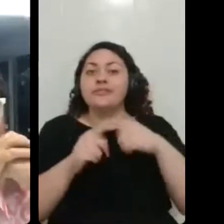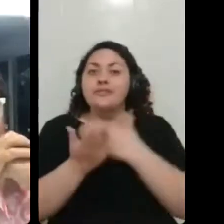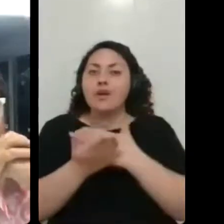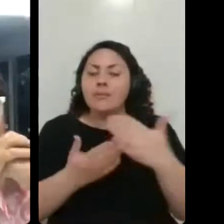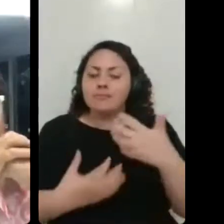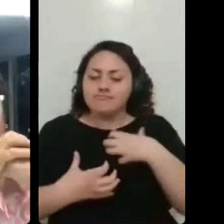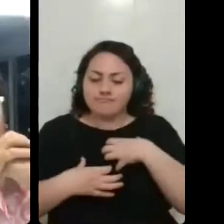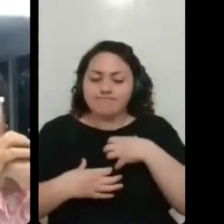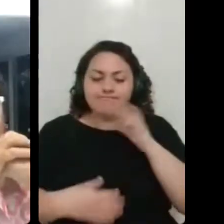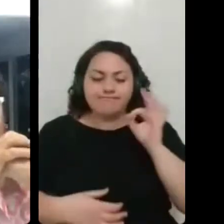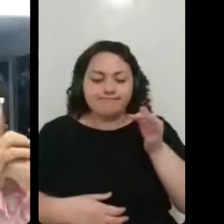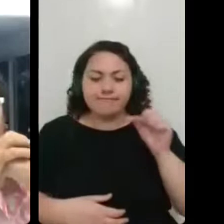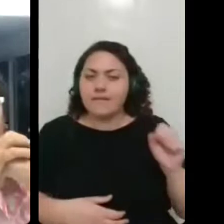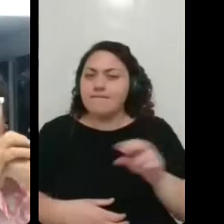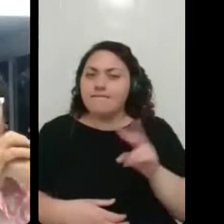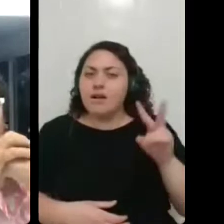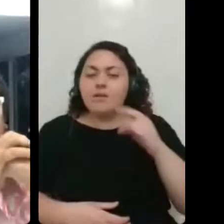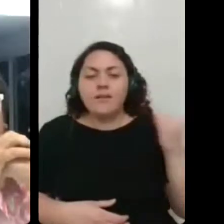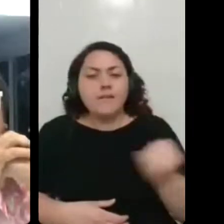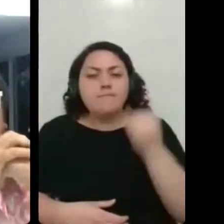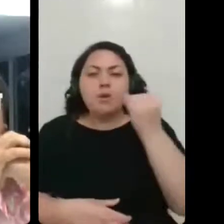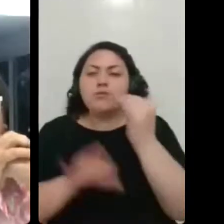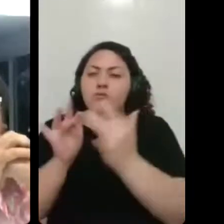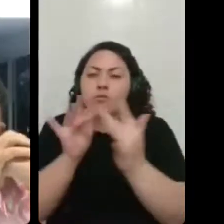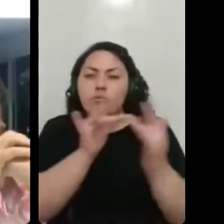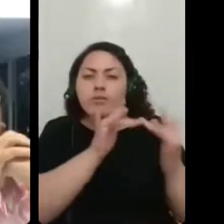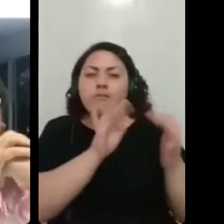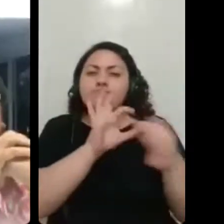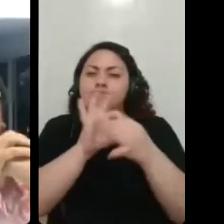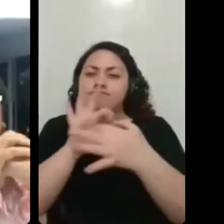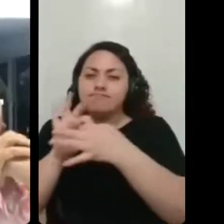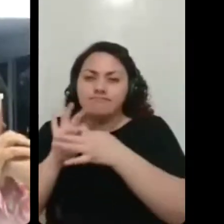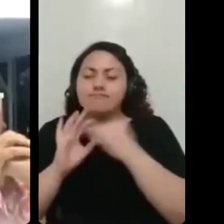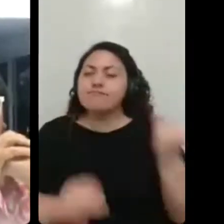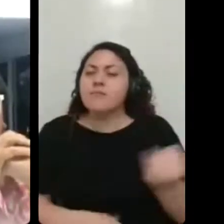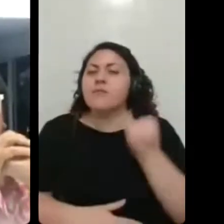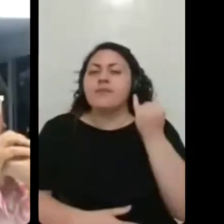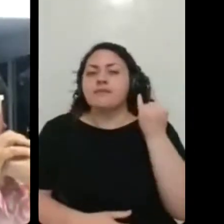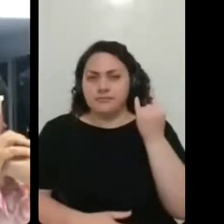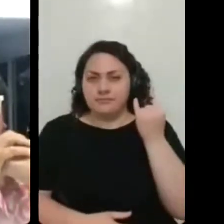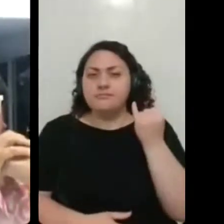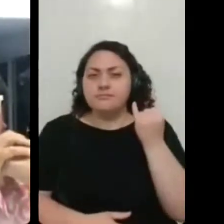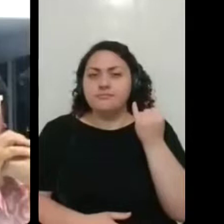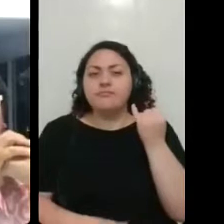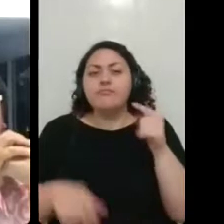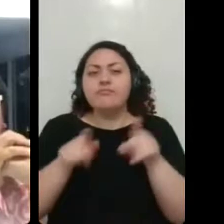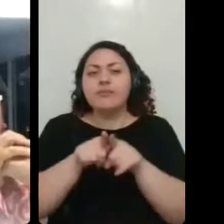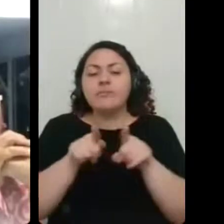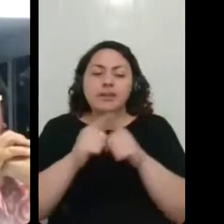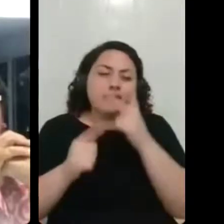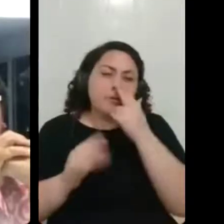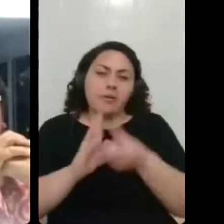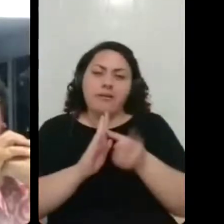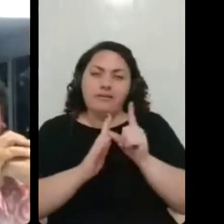As conexões que a gente faz, as relações que a gente faz, essa coisa que a Simone falou também de